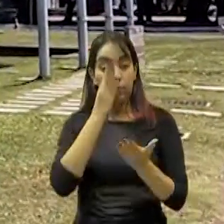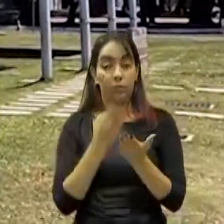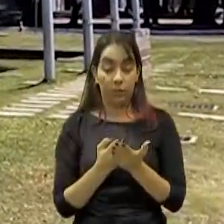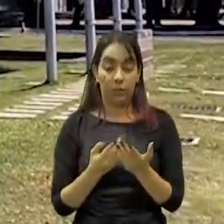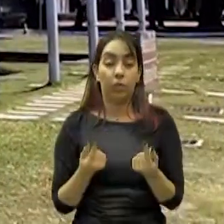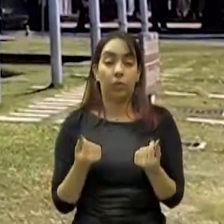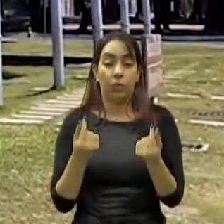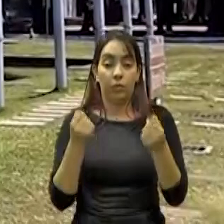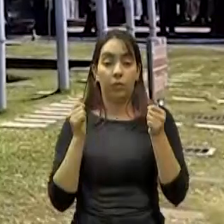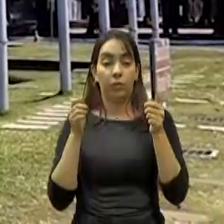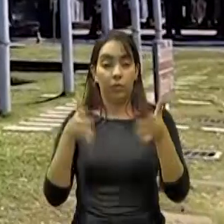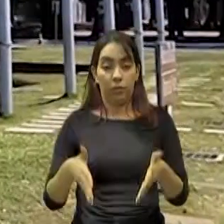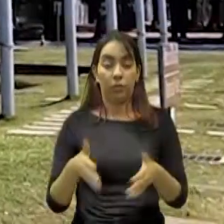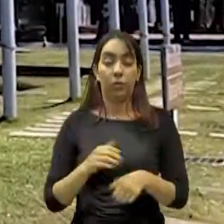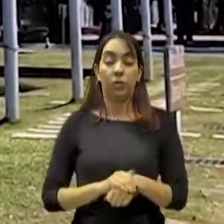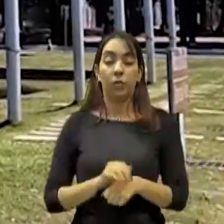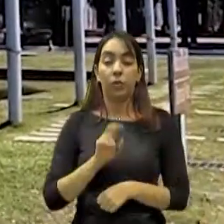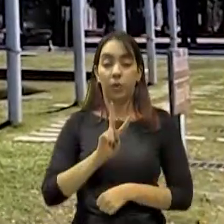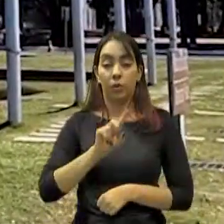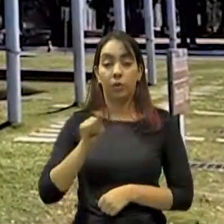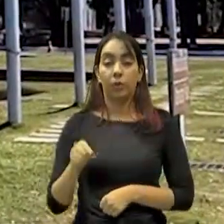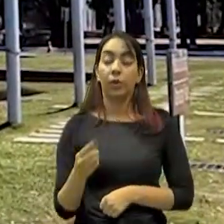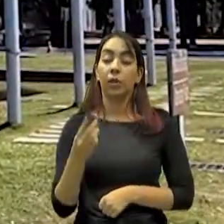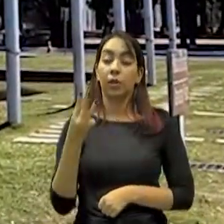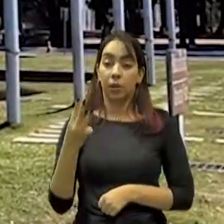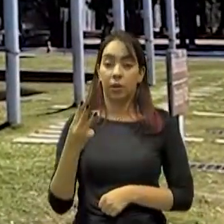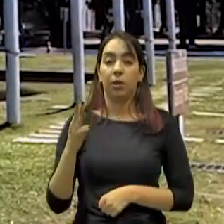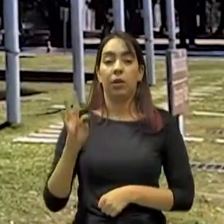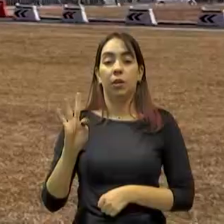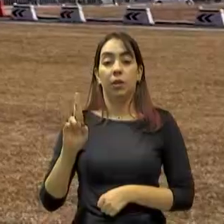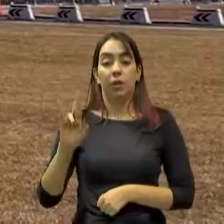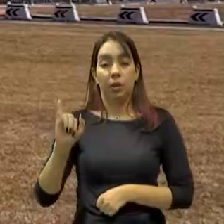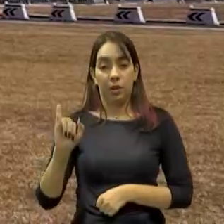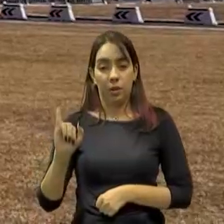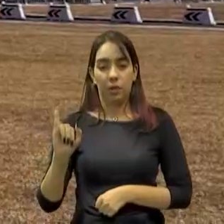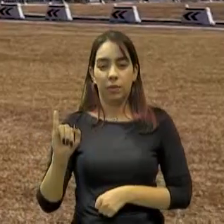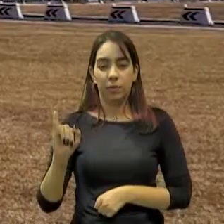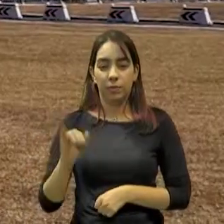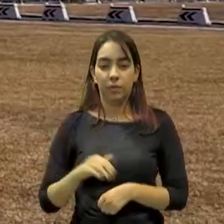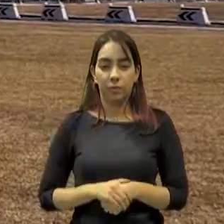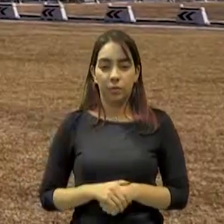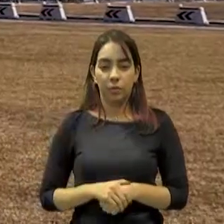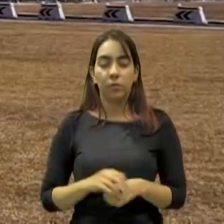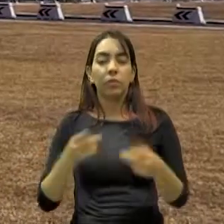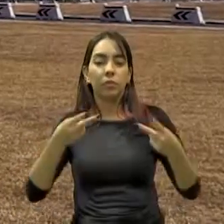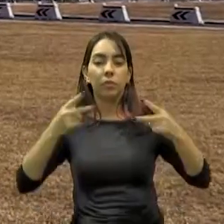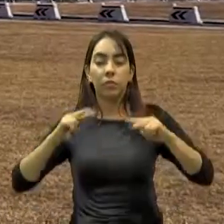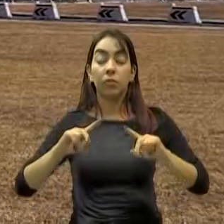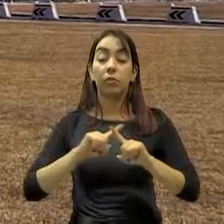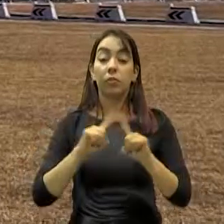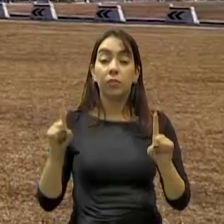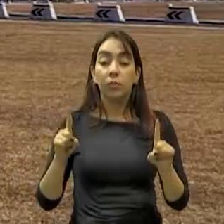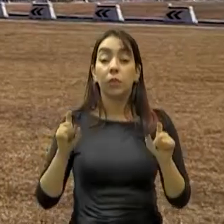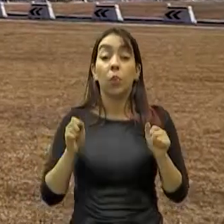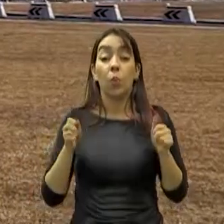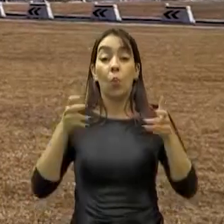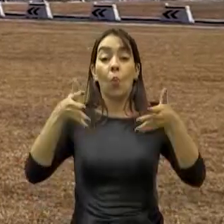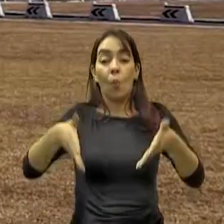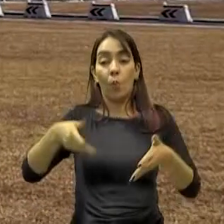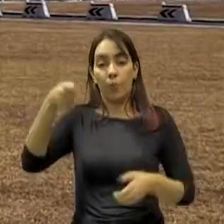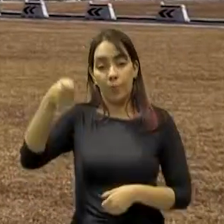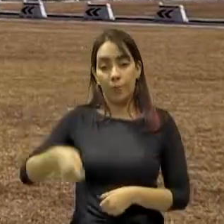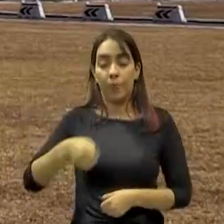R$,23 trilhões para R 2,47. Com as revisões, o volume de gastos obrigatórios, como